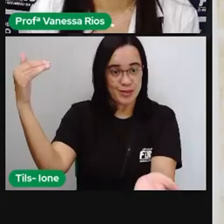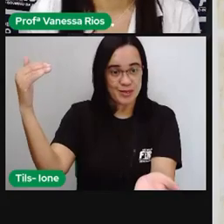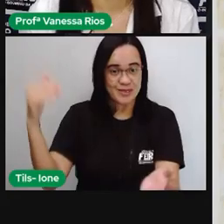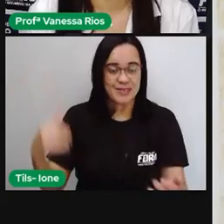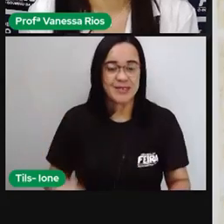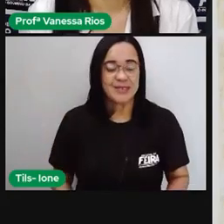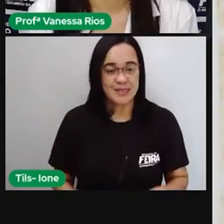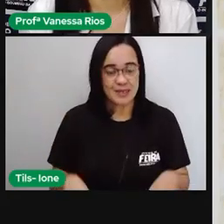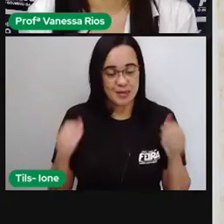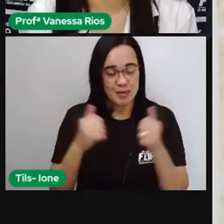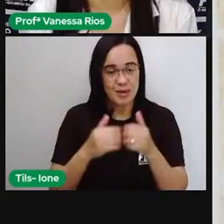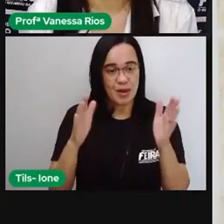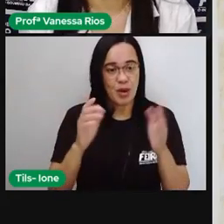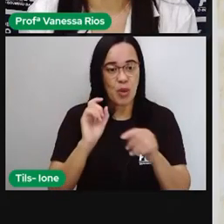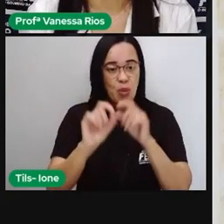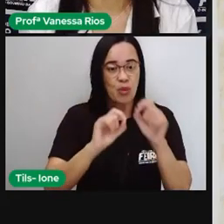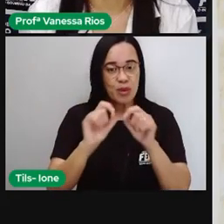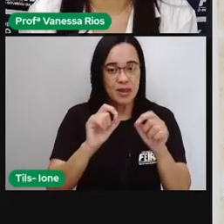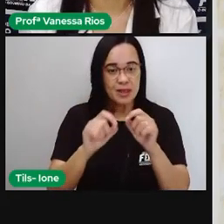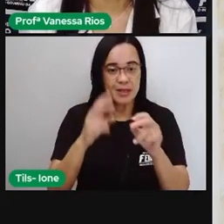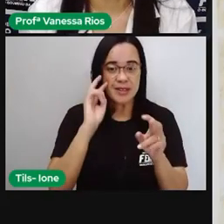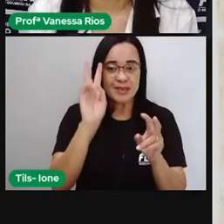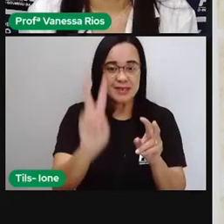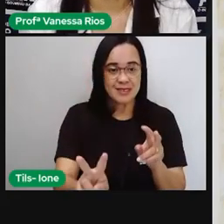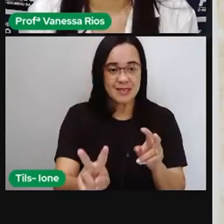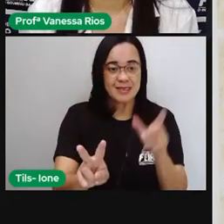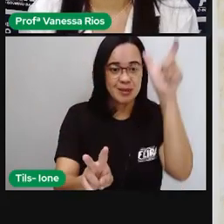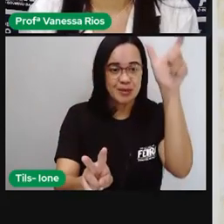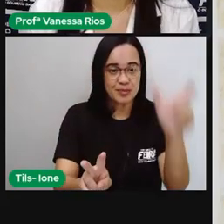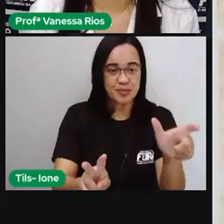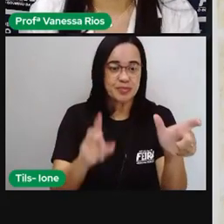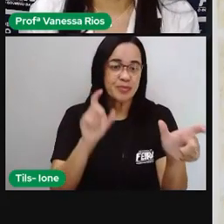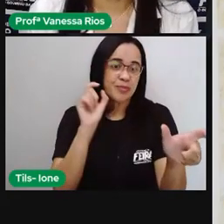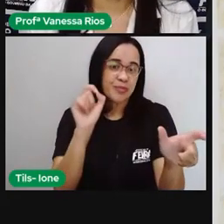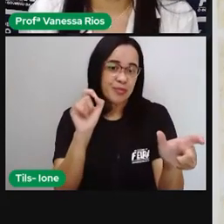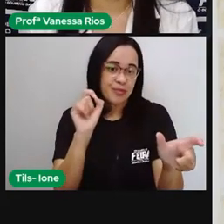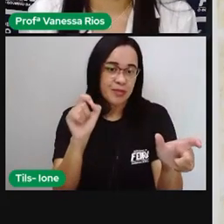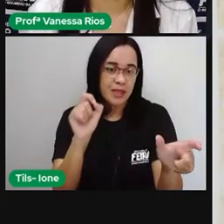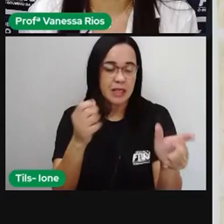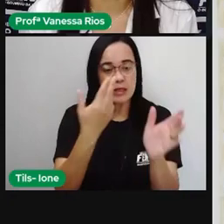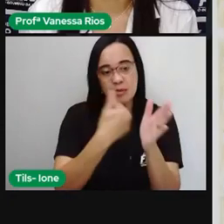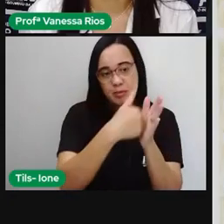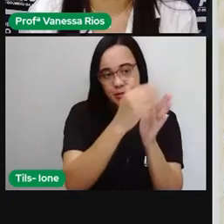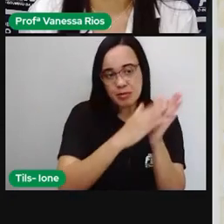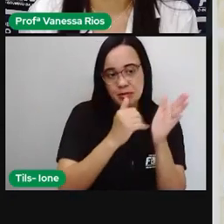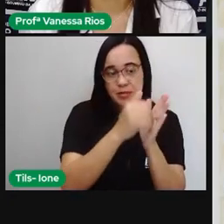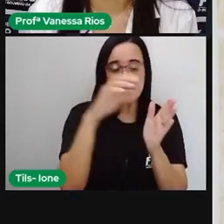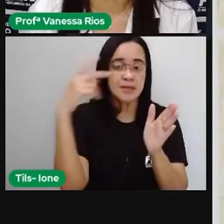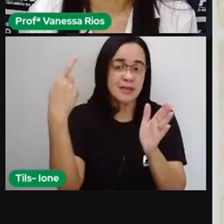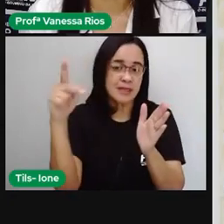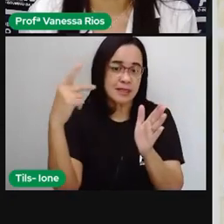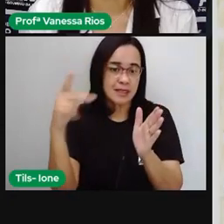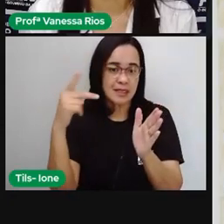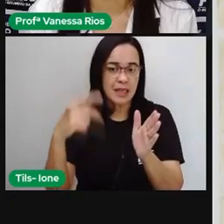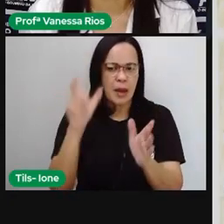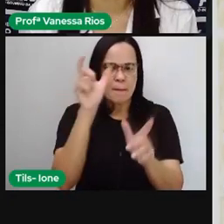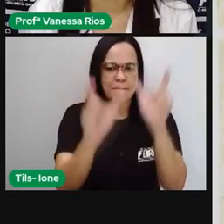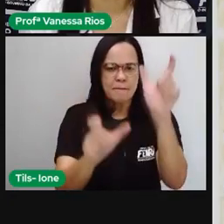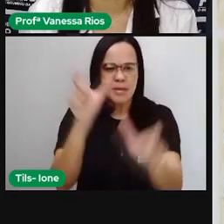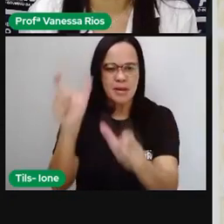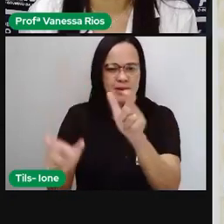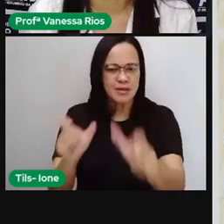E para começar, a gente vai aí observar uma das suas pinturas, né, que se chama aí Personagens e